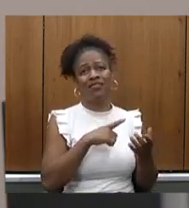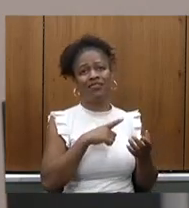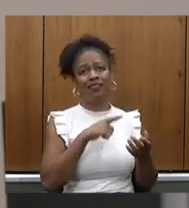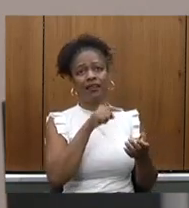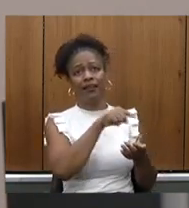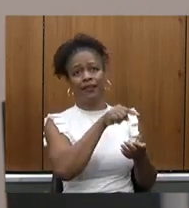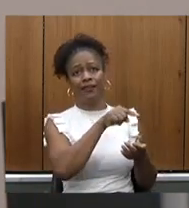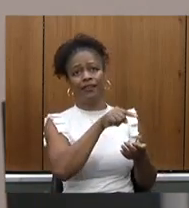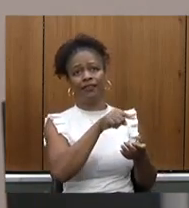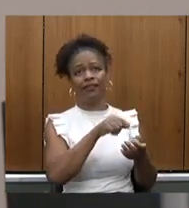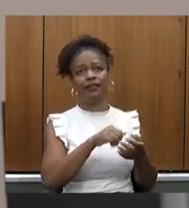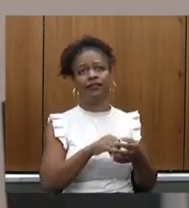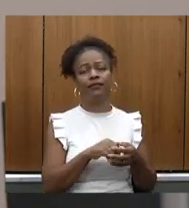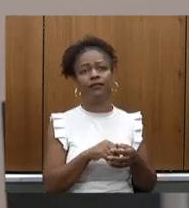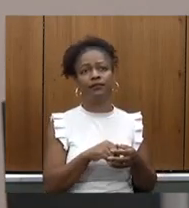mais